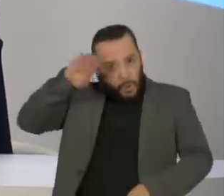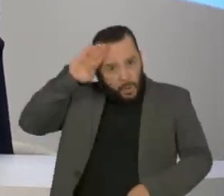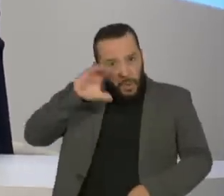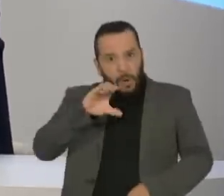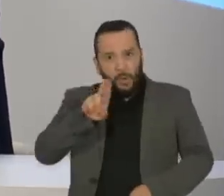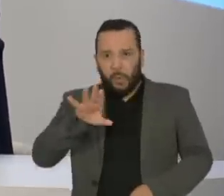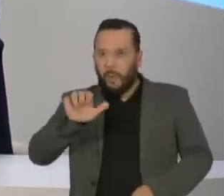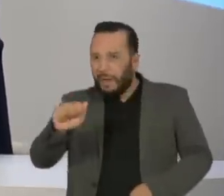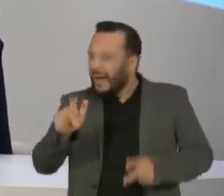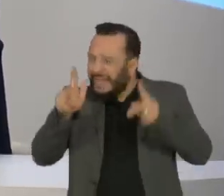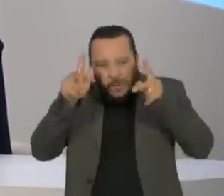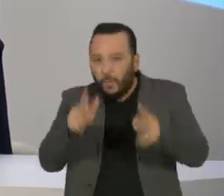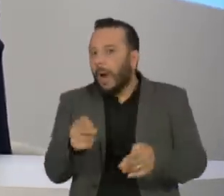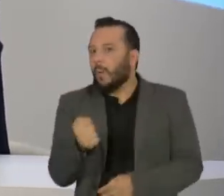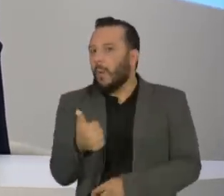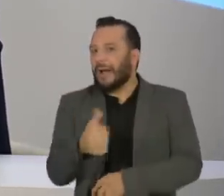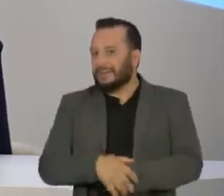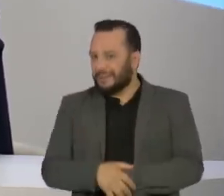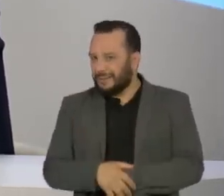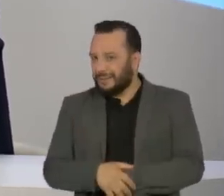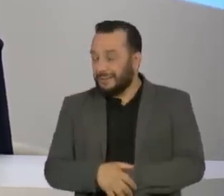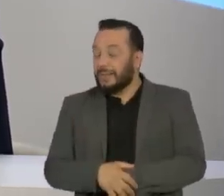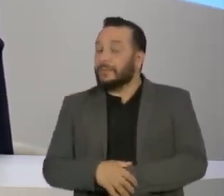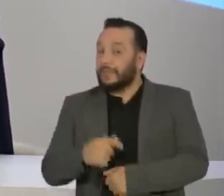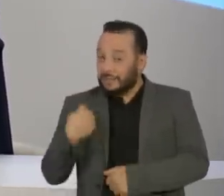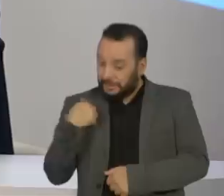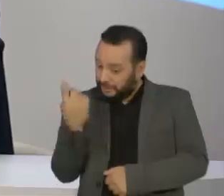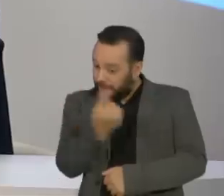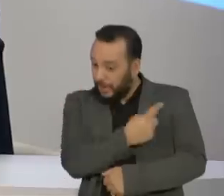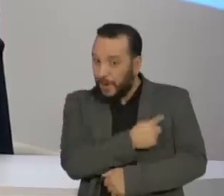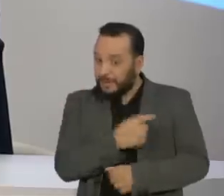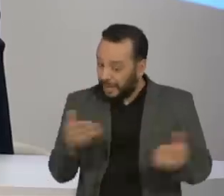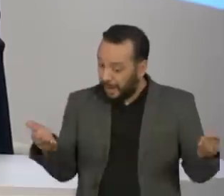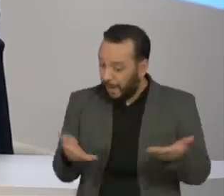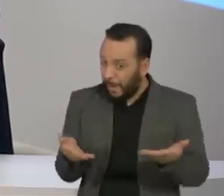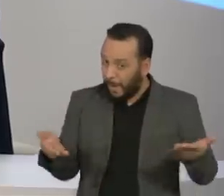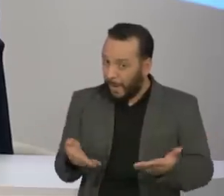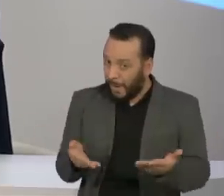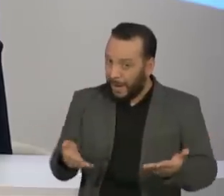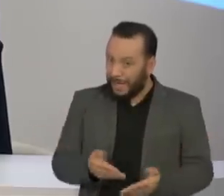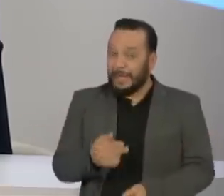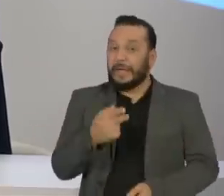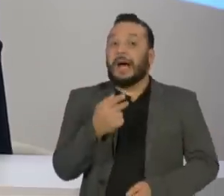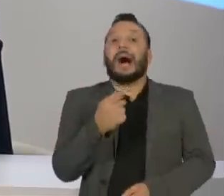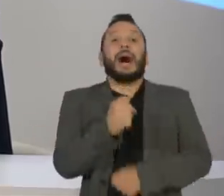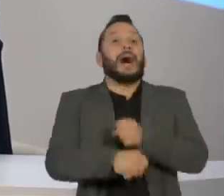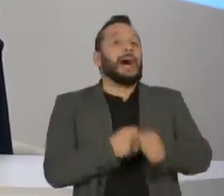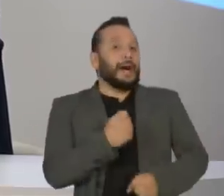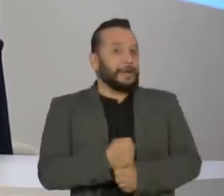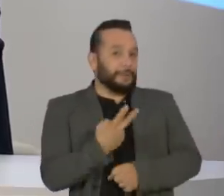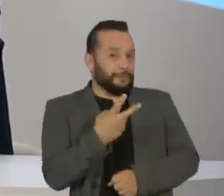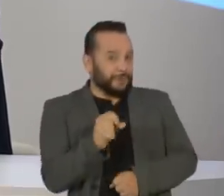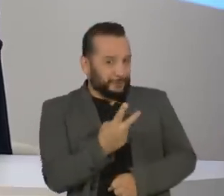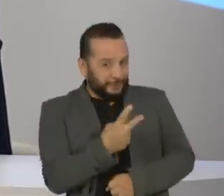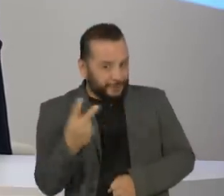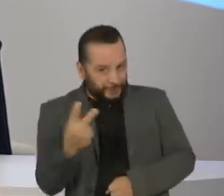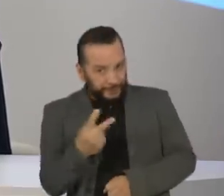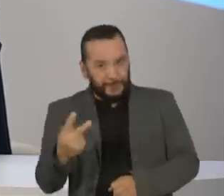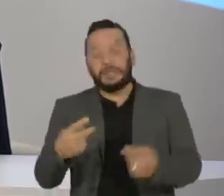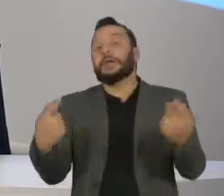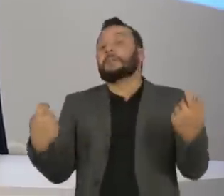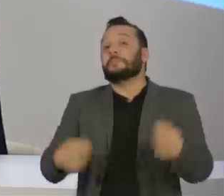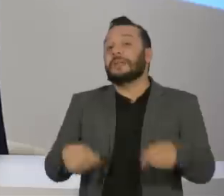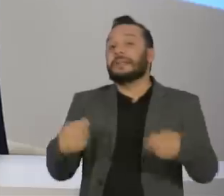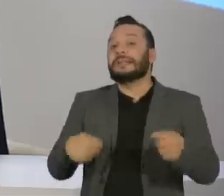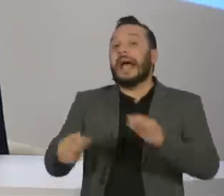já podemos dizer que dependemos da esquerda para evitar que, partir de 2022, a gente tenha um olavismo